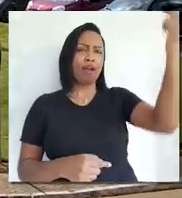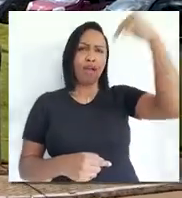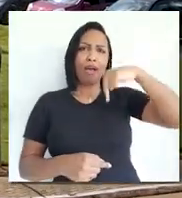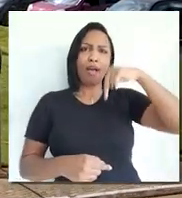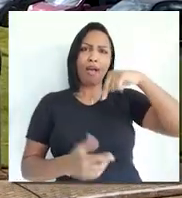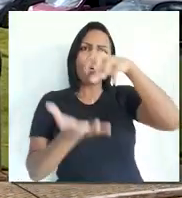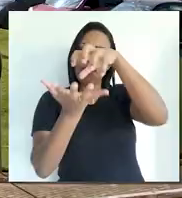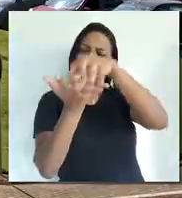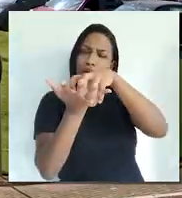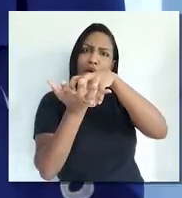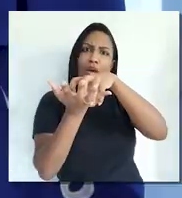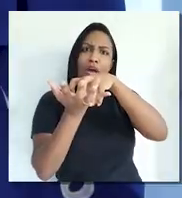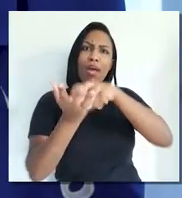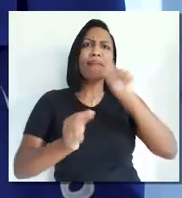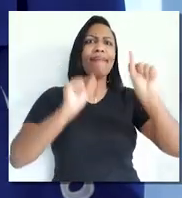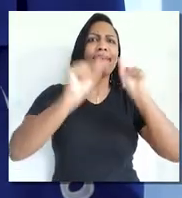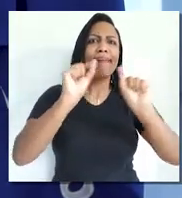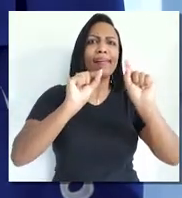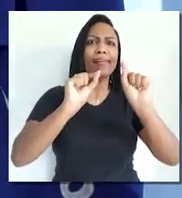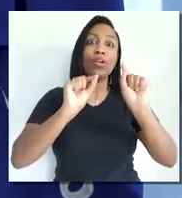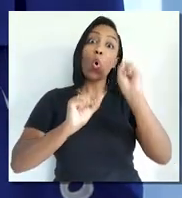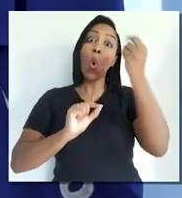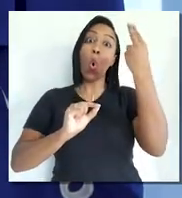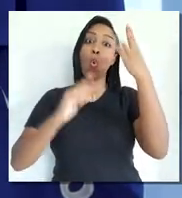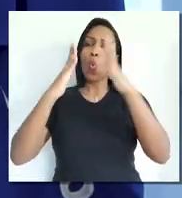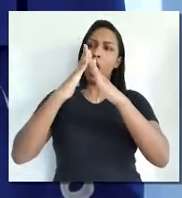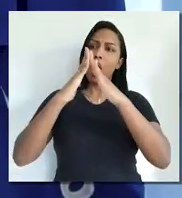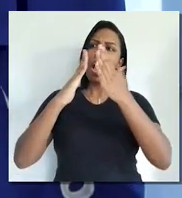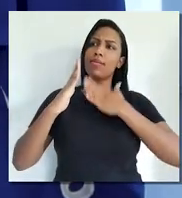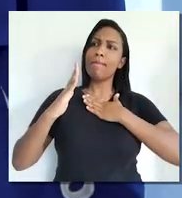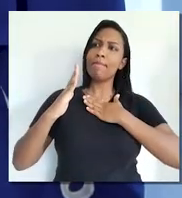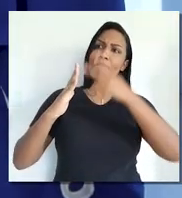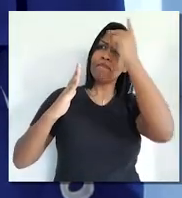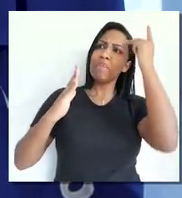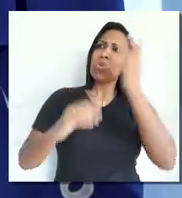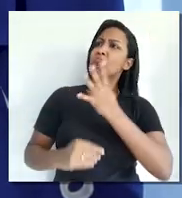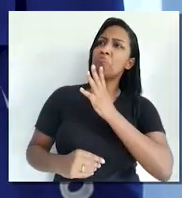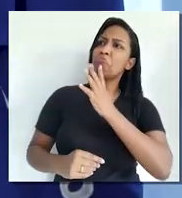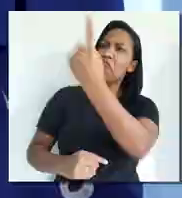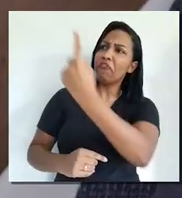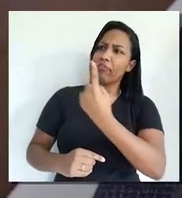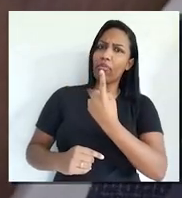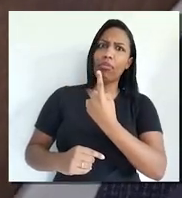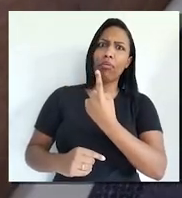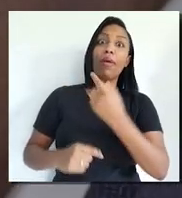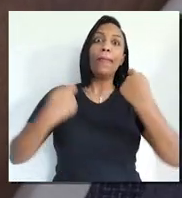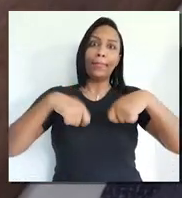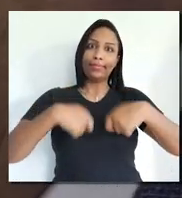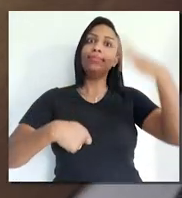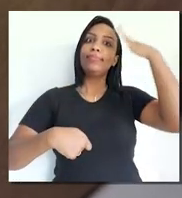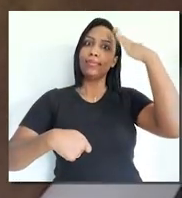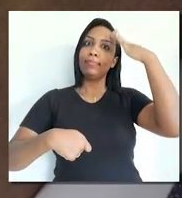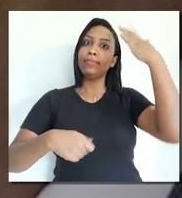hoje em dia até quem adentra a sua casa, o seu edifício, porque você está expondo essa situação. Então desde o